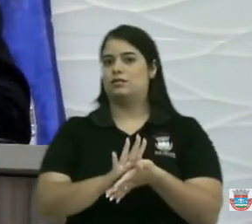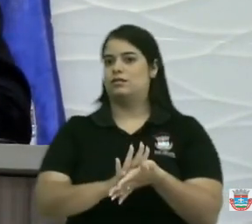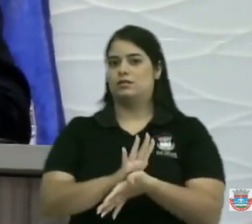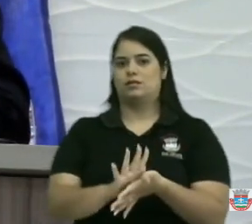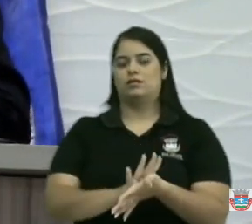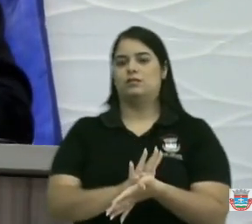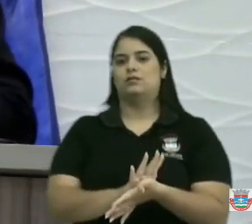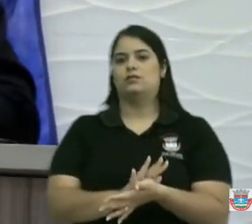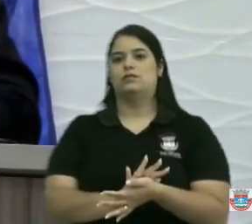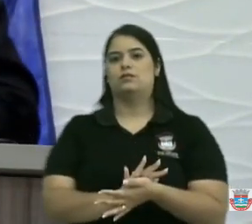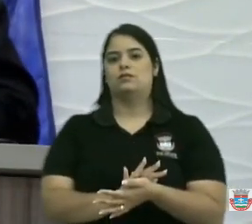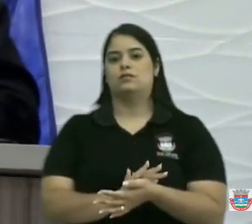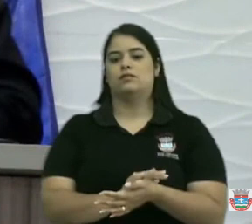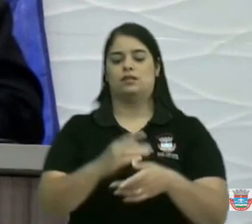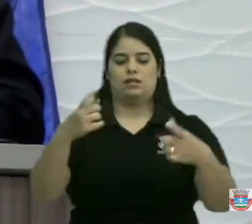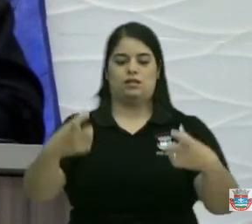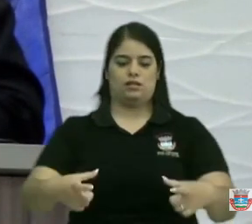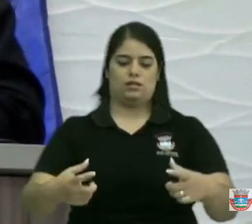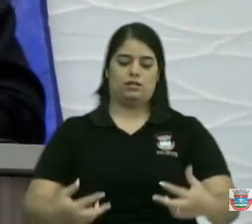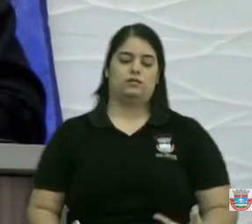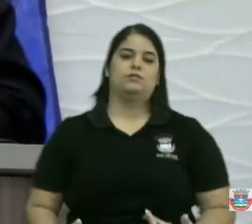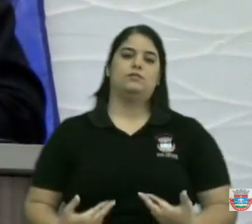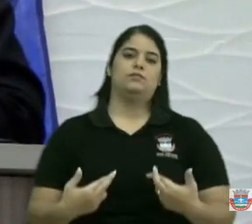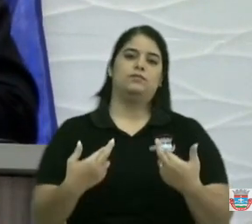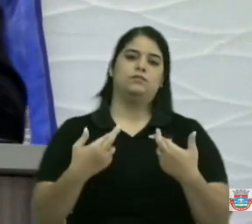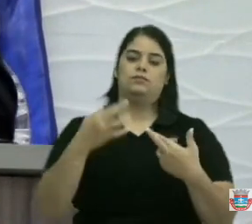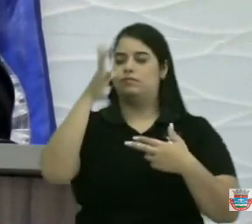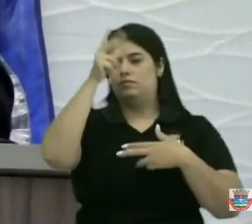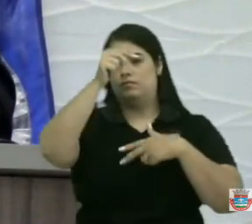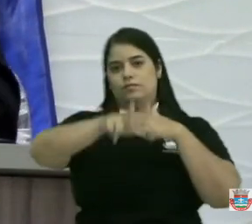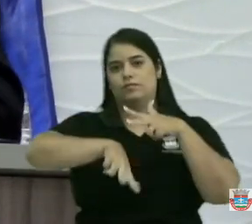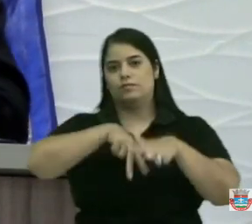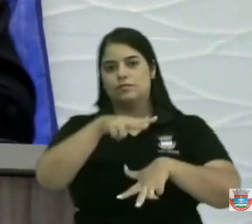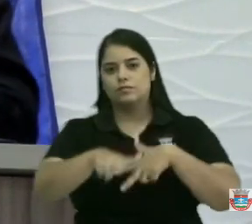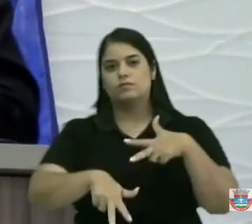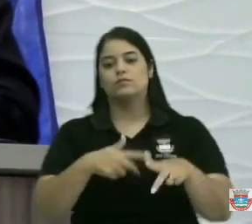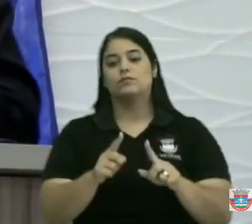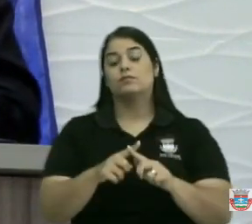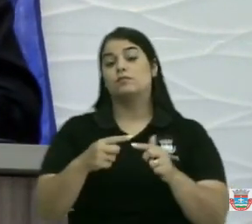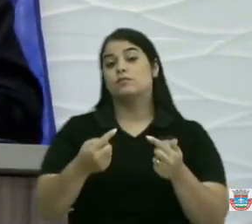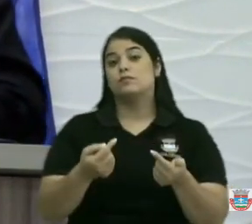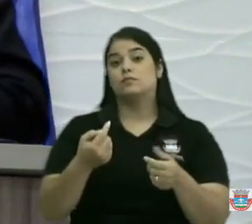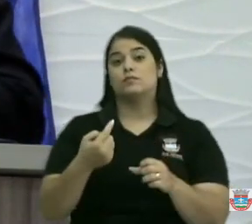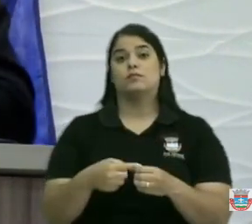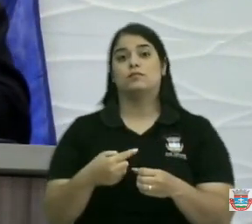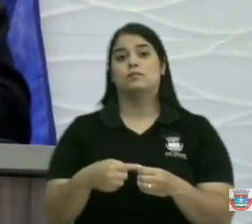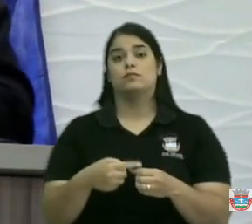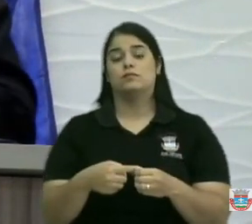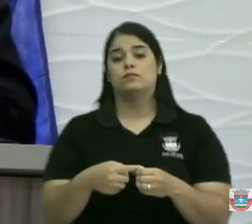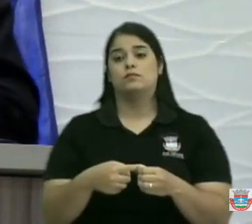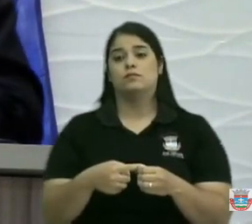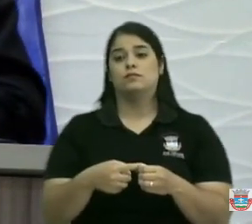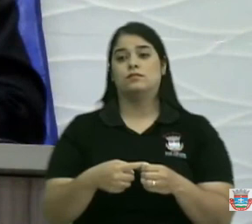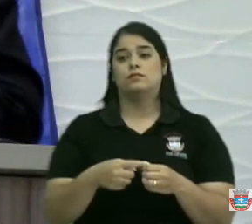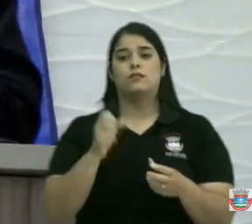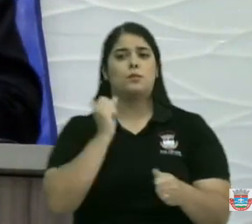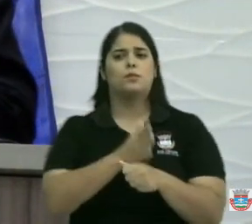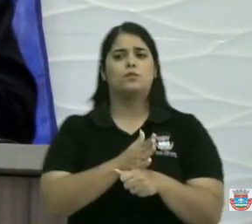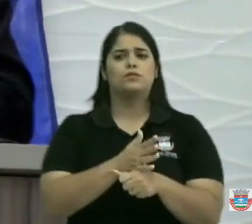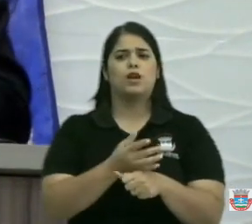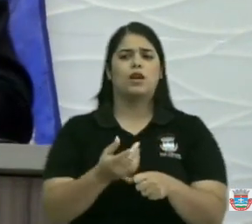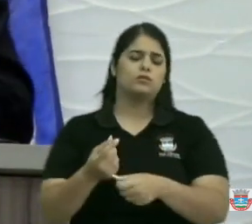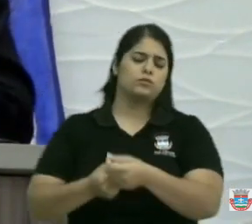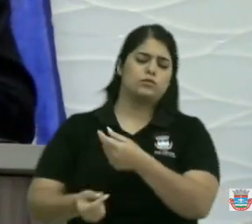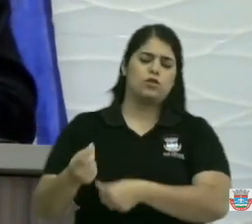do bloco cirúrgico de São Beto do Una mas o município ele foi aprovado no orçamento